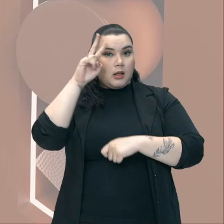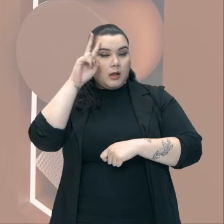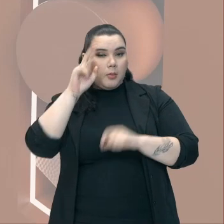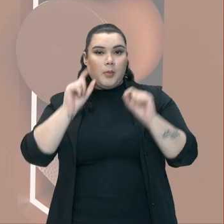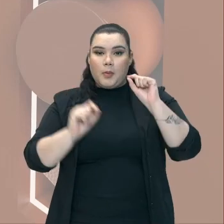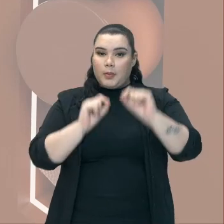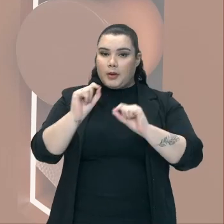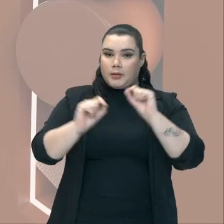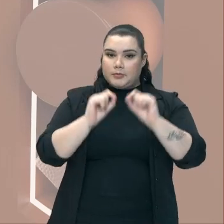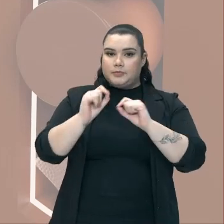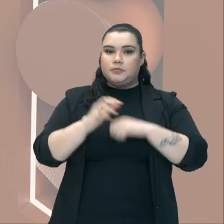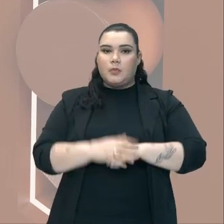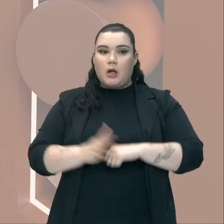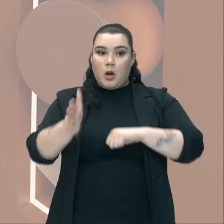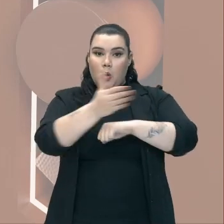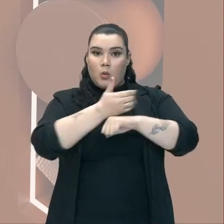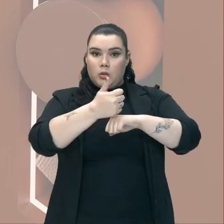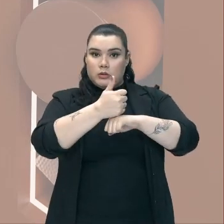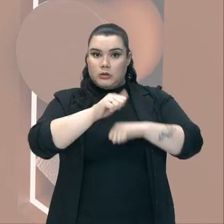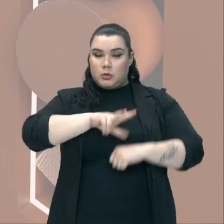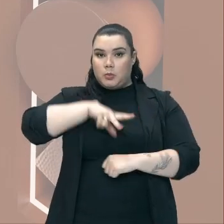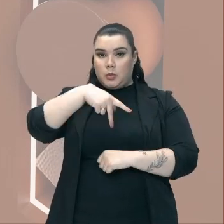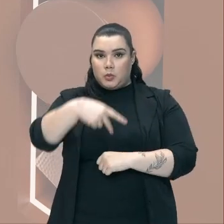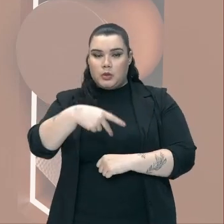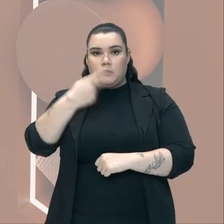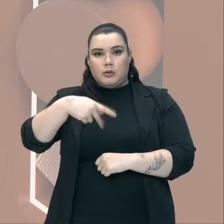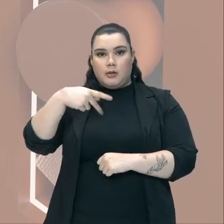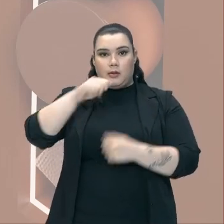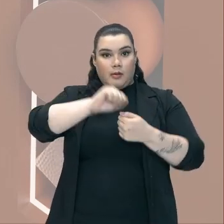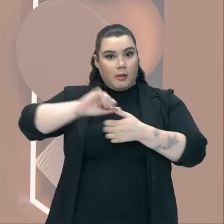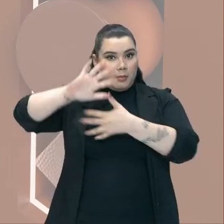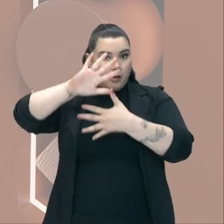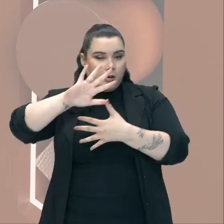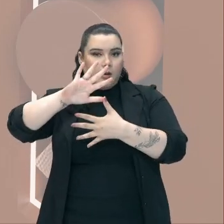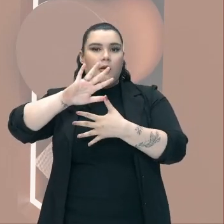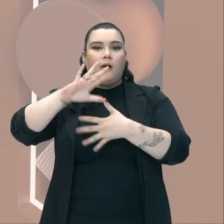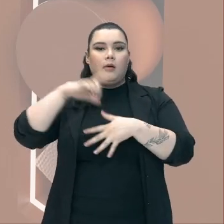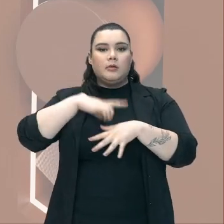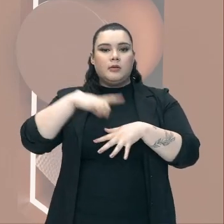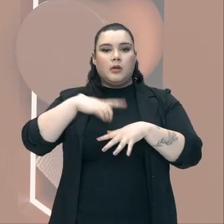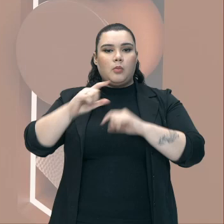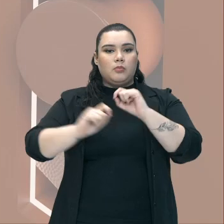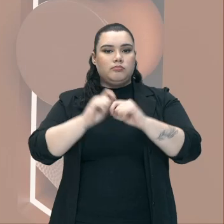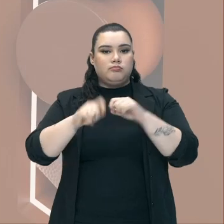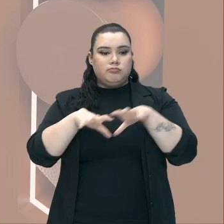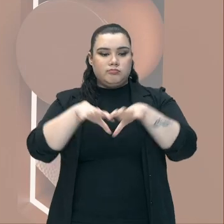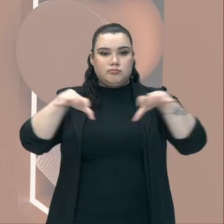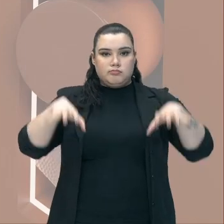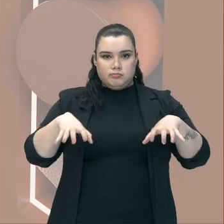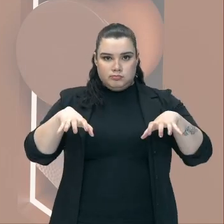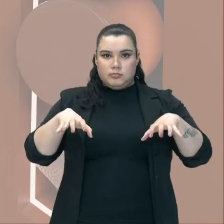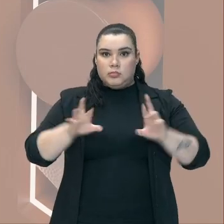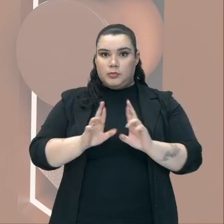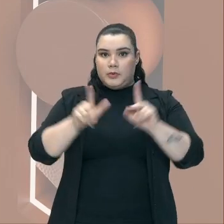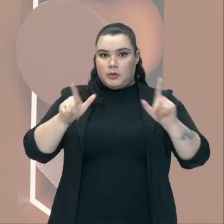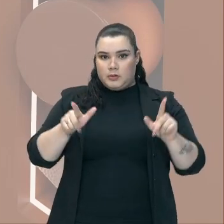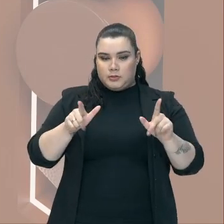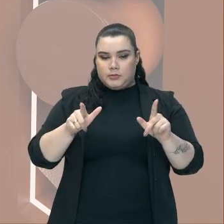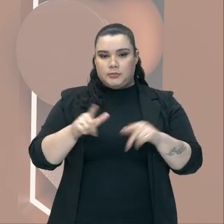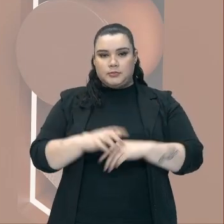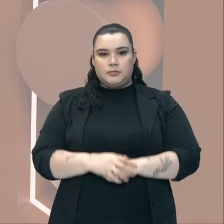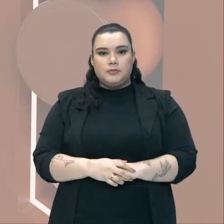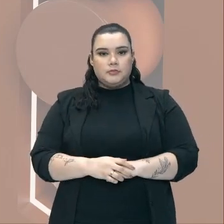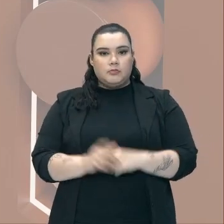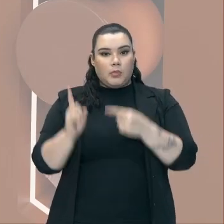A colonização portuguesa na América Ela é dividida em duas colônias distintas A